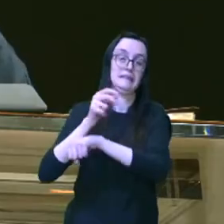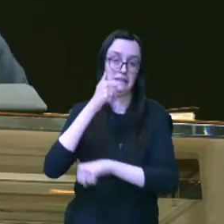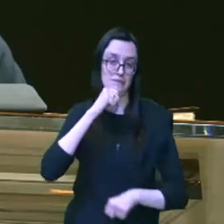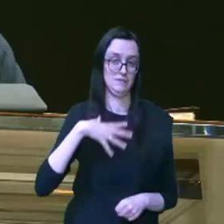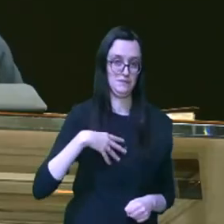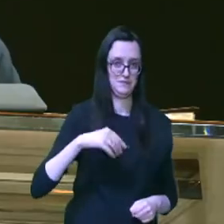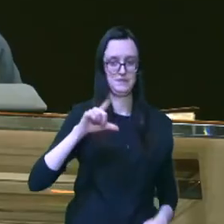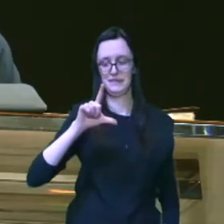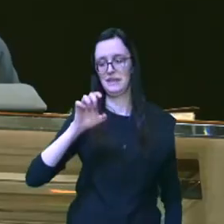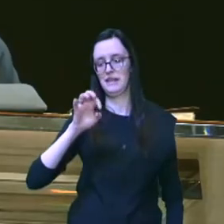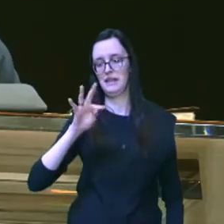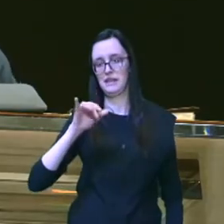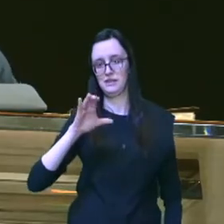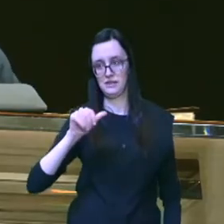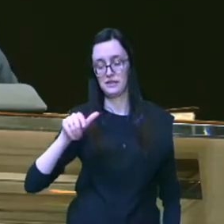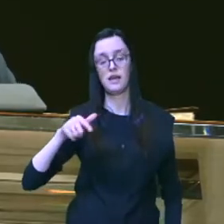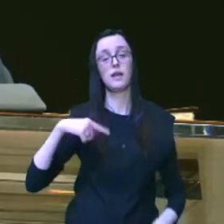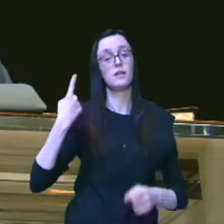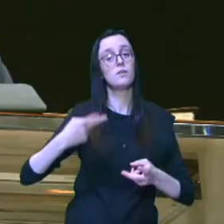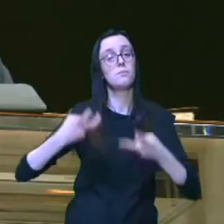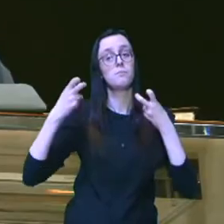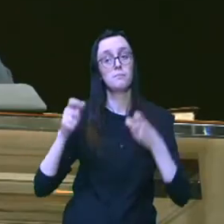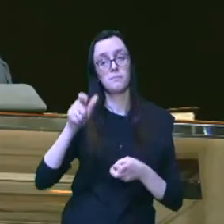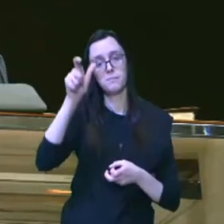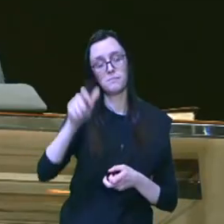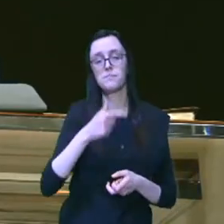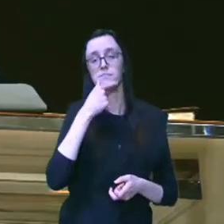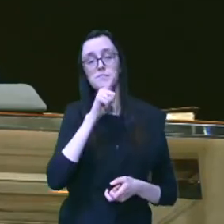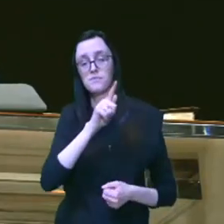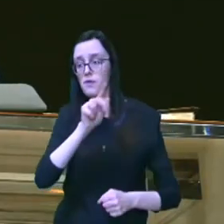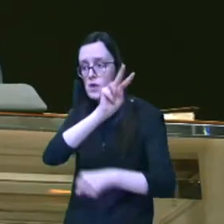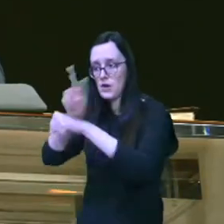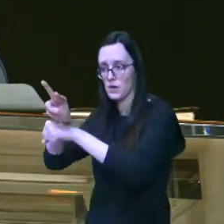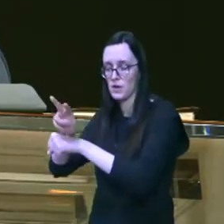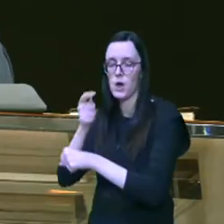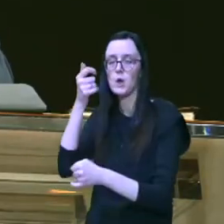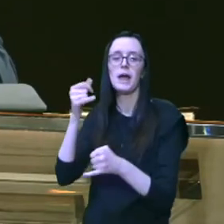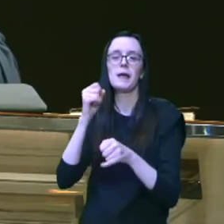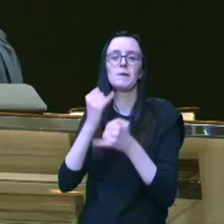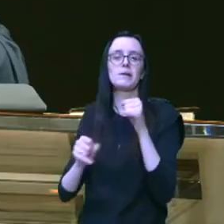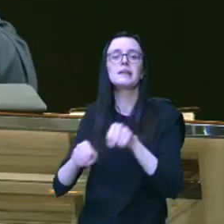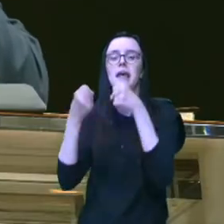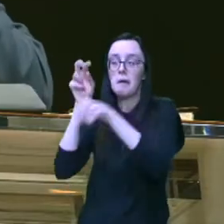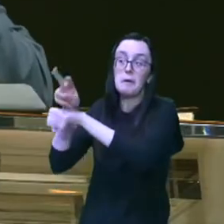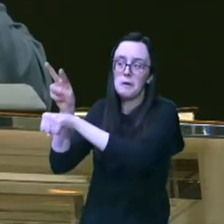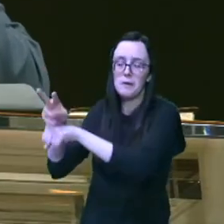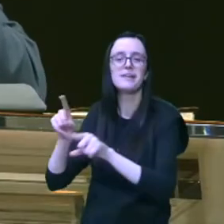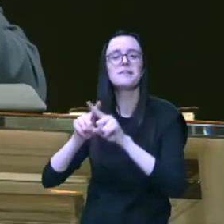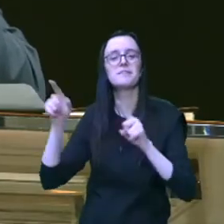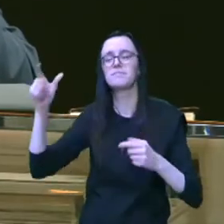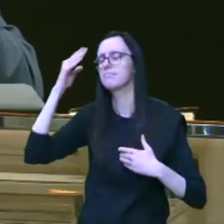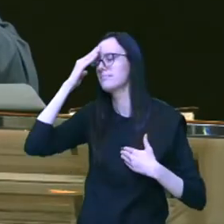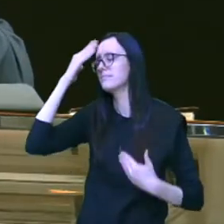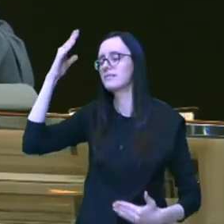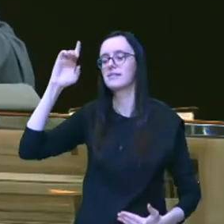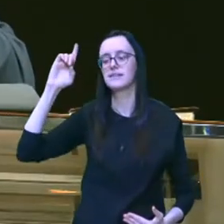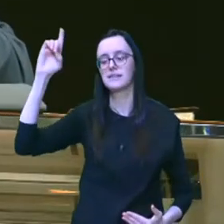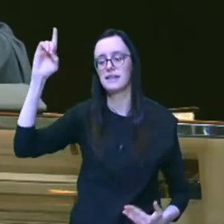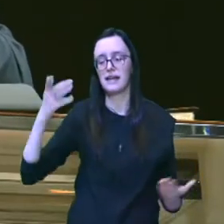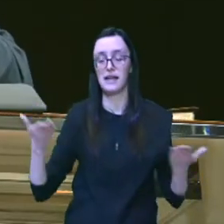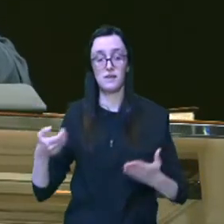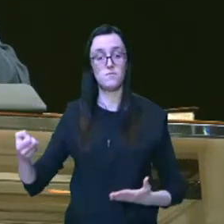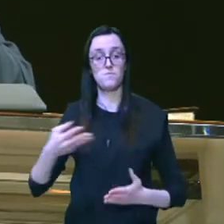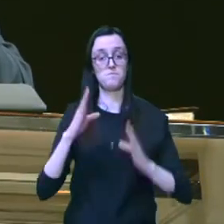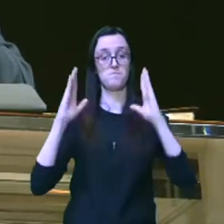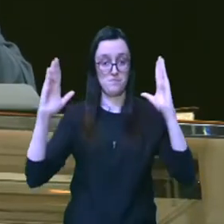descobrimos que o Felipe protege ainda mais até está estragando ela de tanto que ele cuida dela mas graças a Deus ela está numa nova